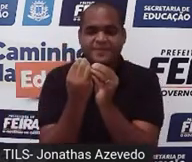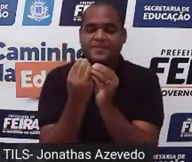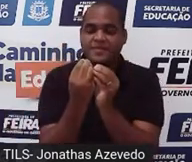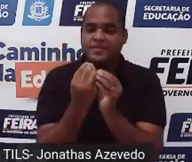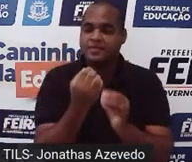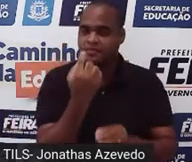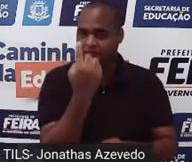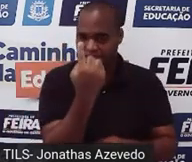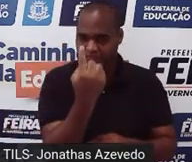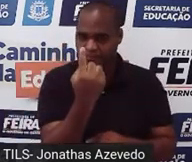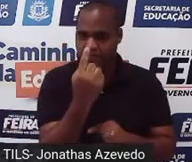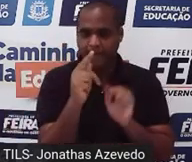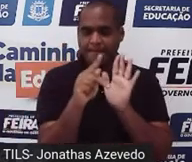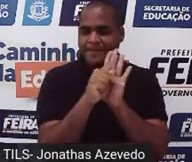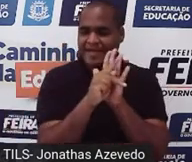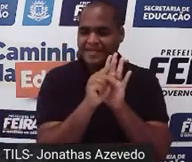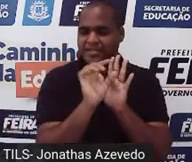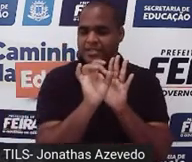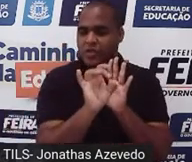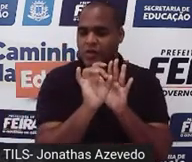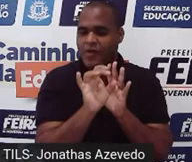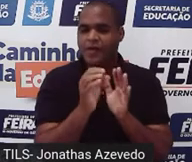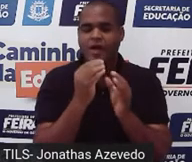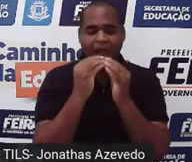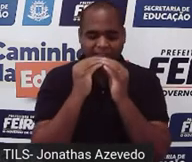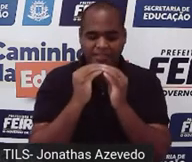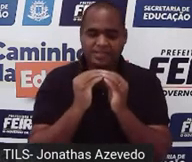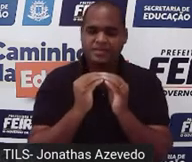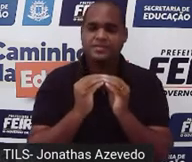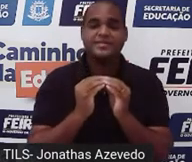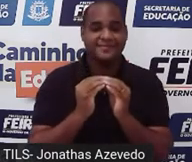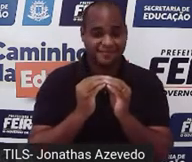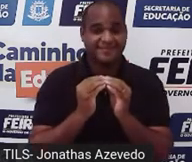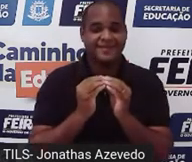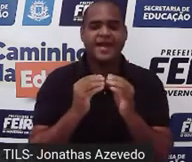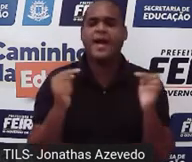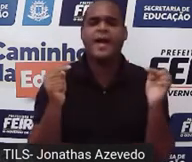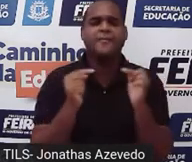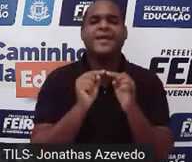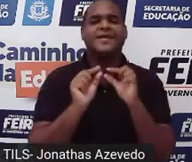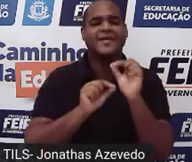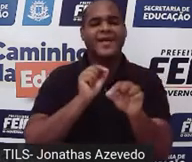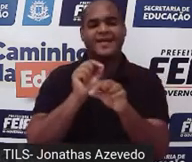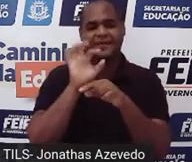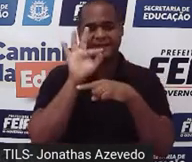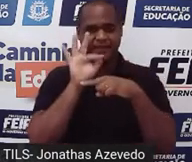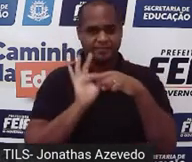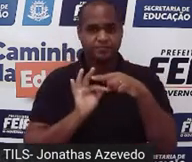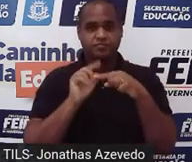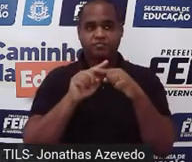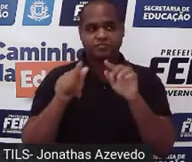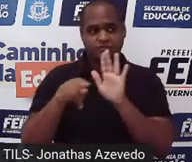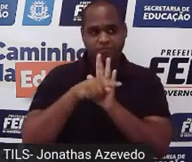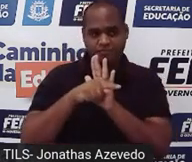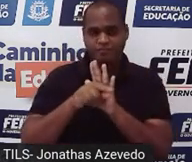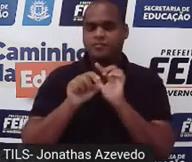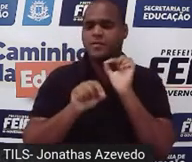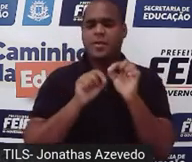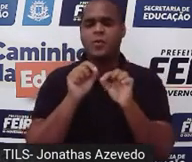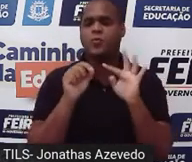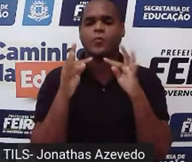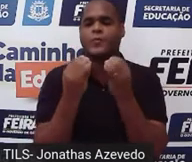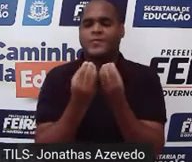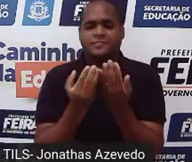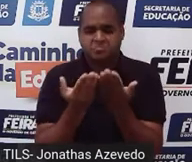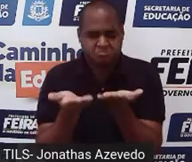uma parte foi consumida, ó. Então isso tem a ver com a fração, essa ideia de parte de um todo,